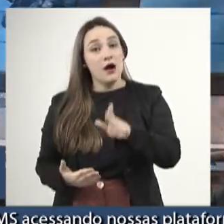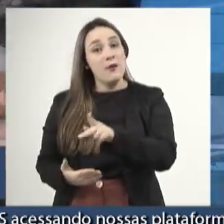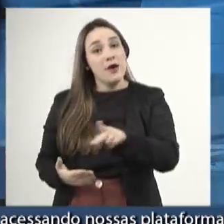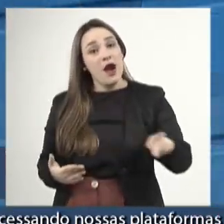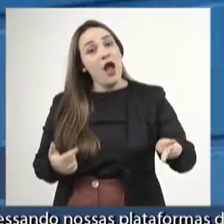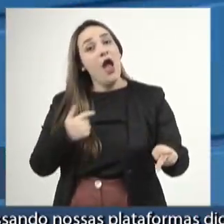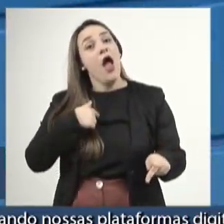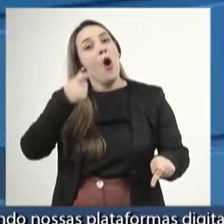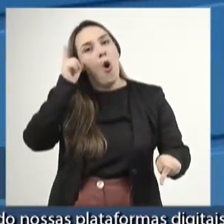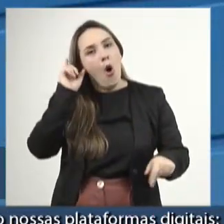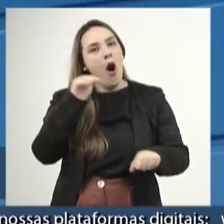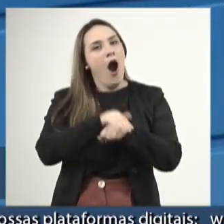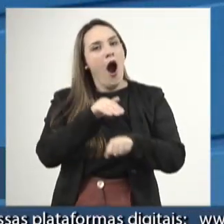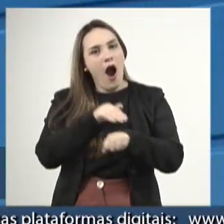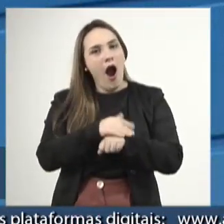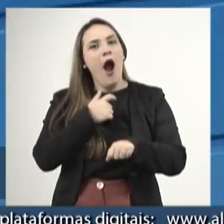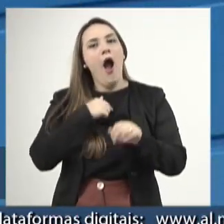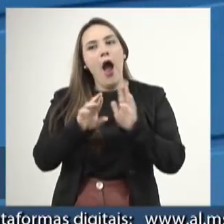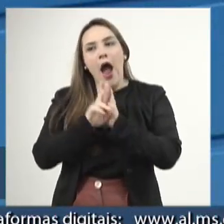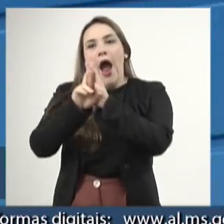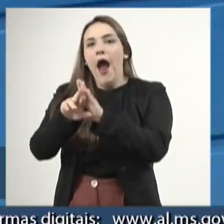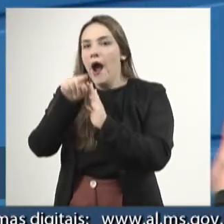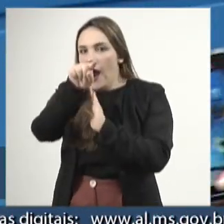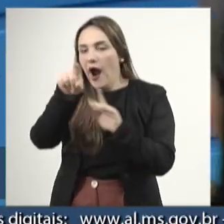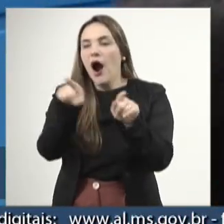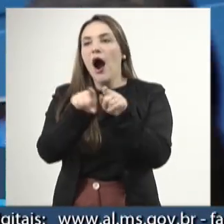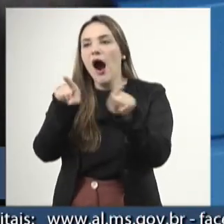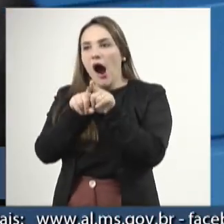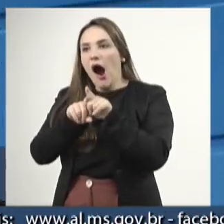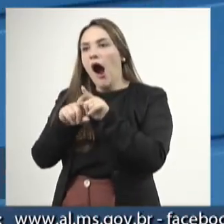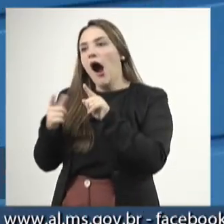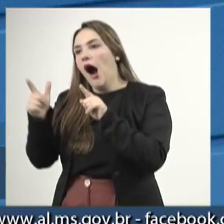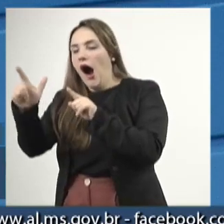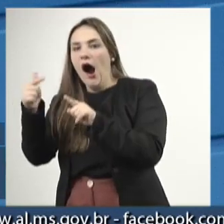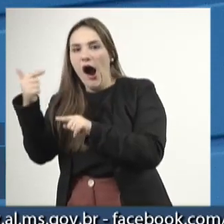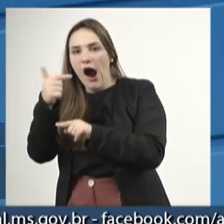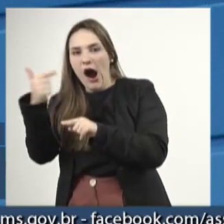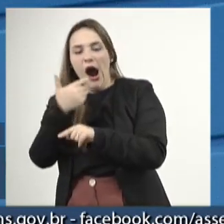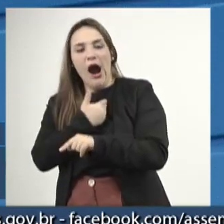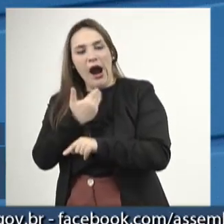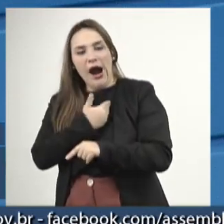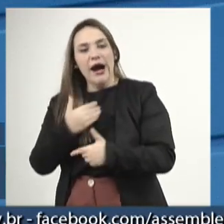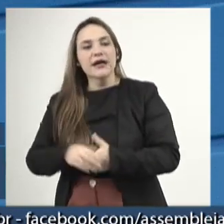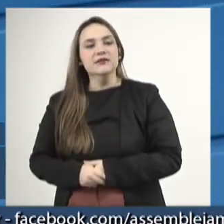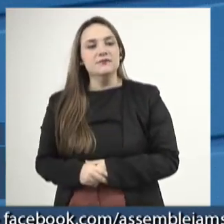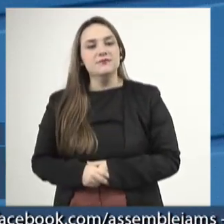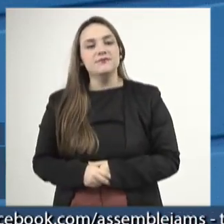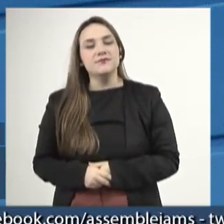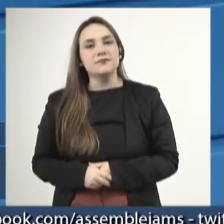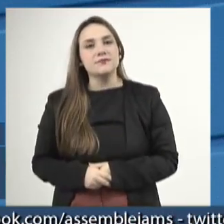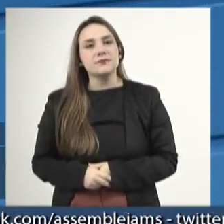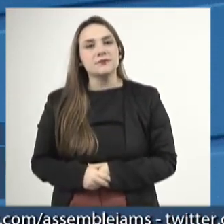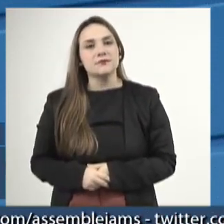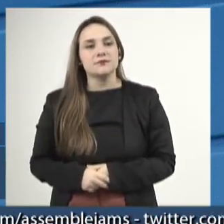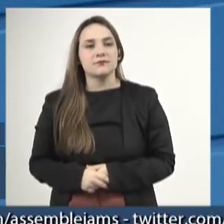eu representei vossa excelência e os demais outros 22 colegas no segundo